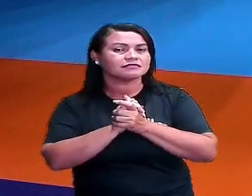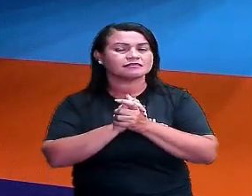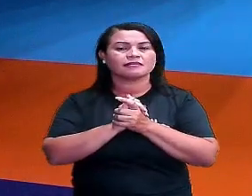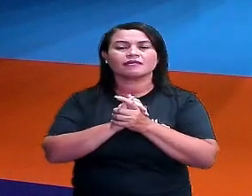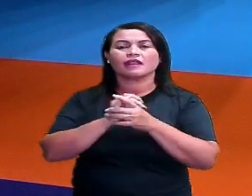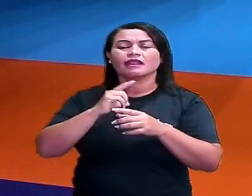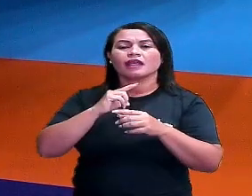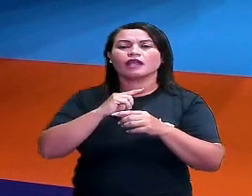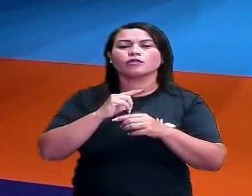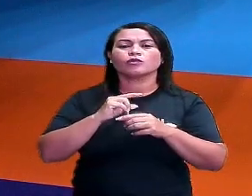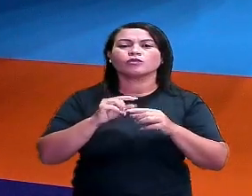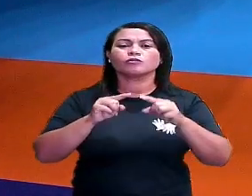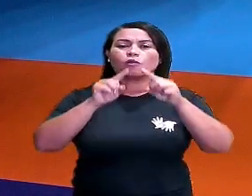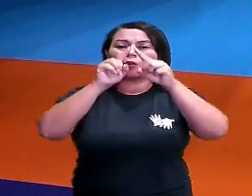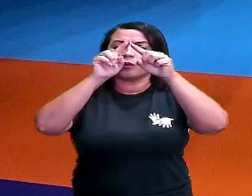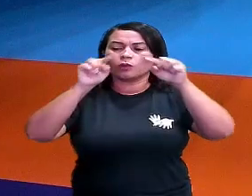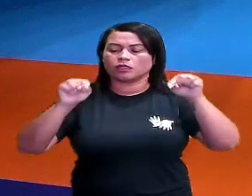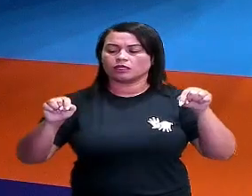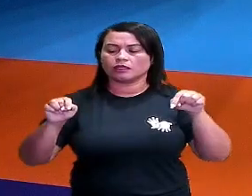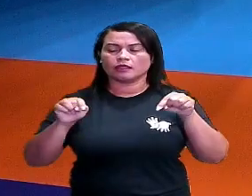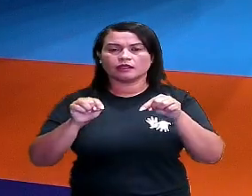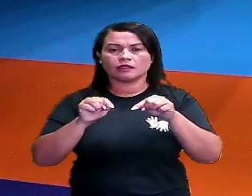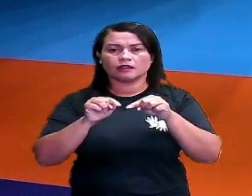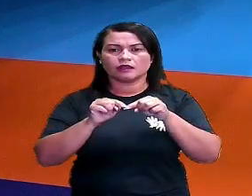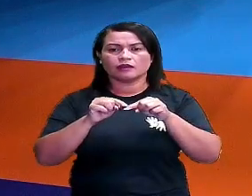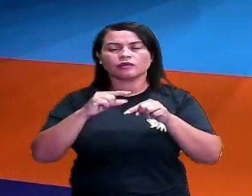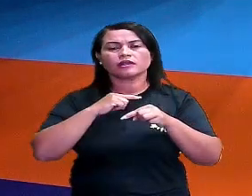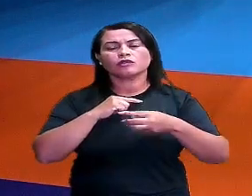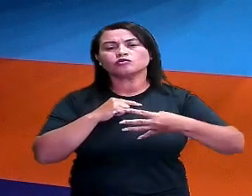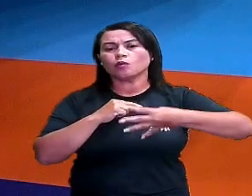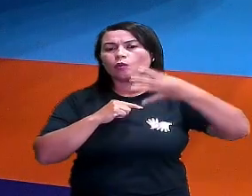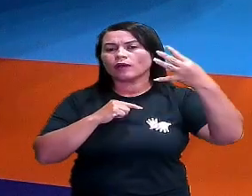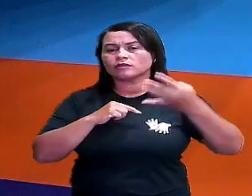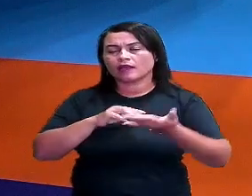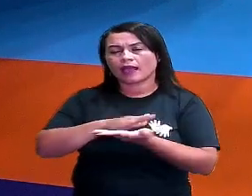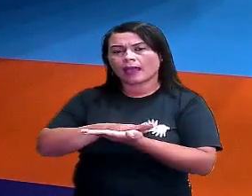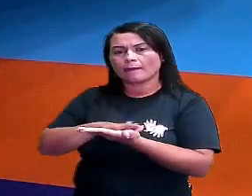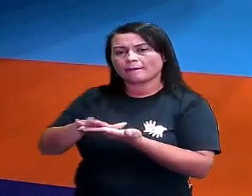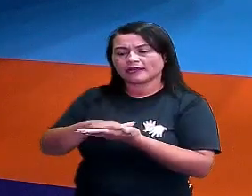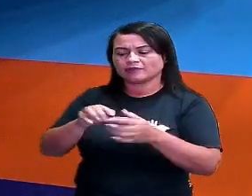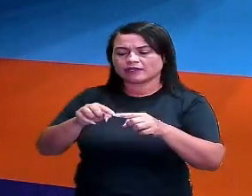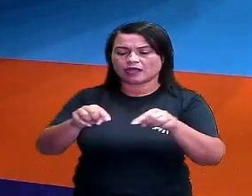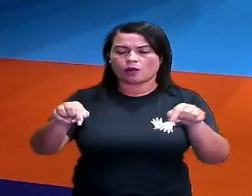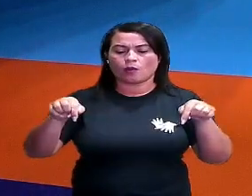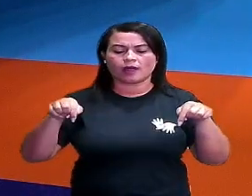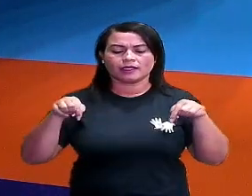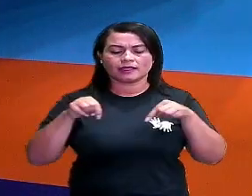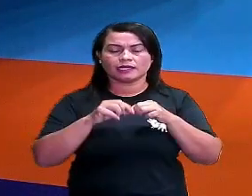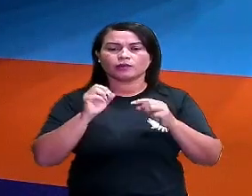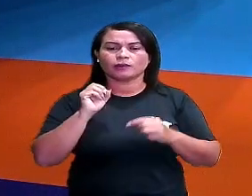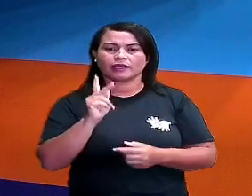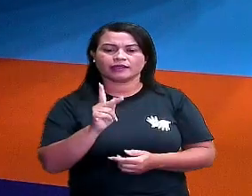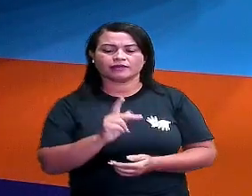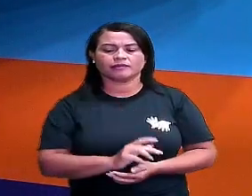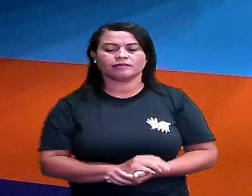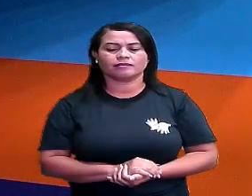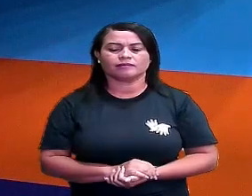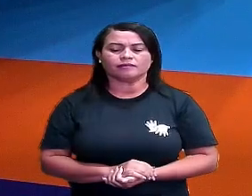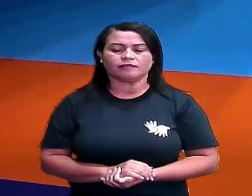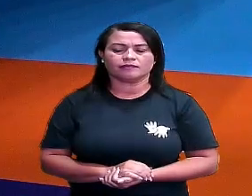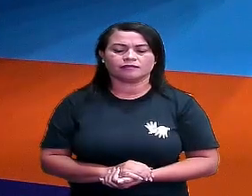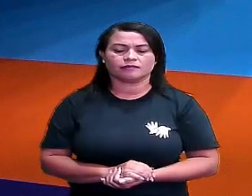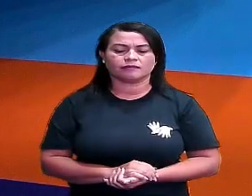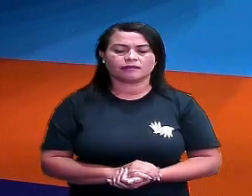esses quatro lados eu tenho triângulos, a base dela vai estar quadrada, ok? Então,